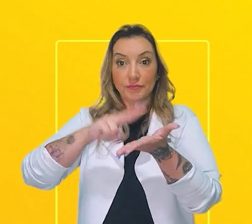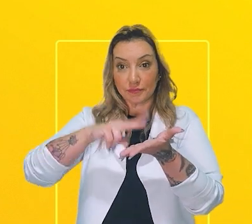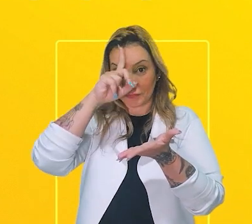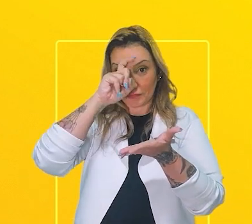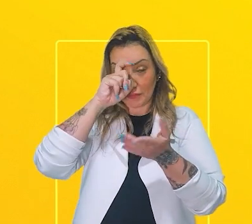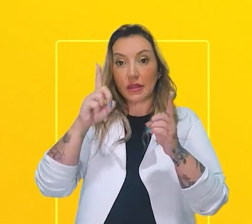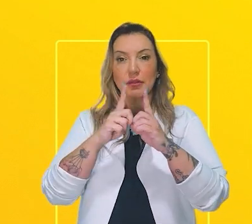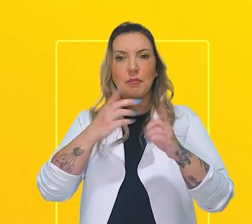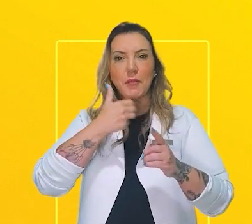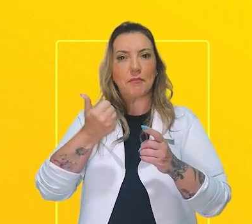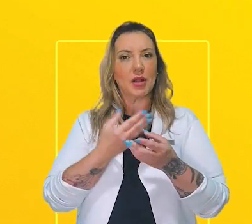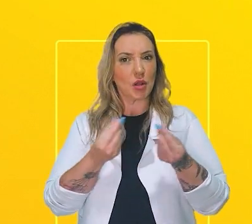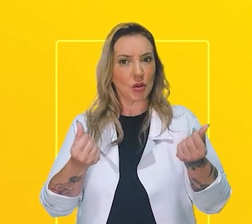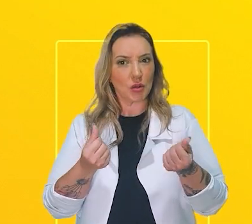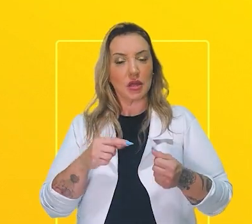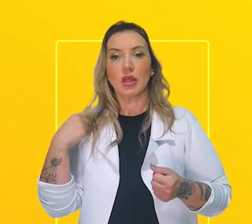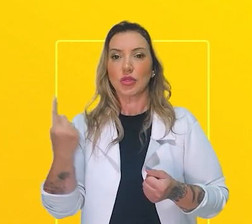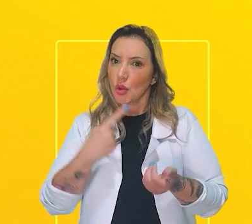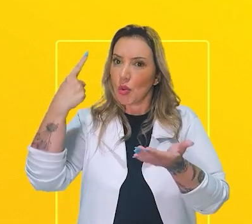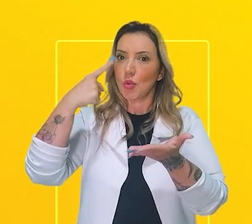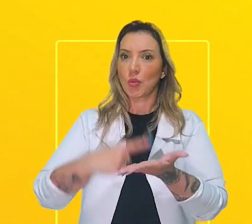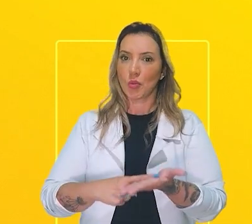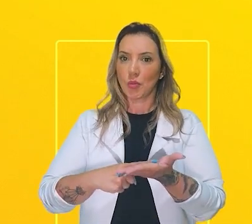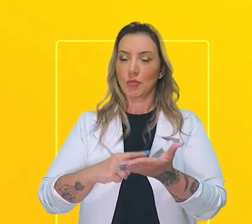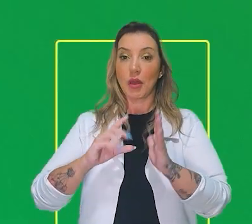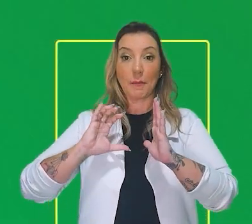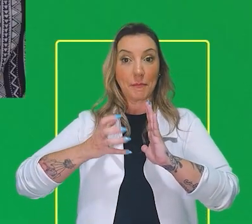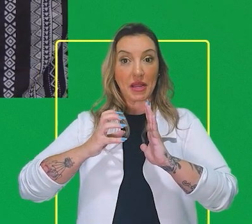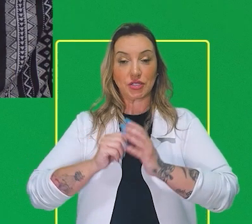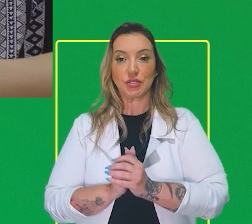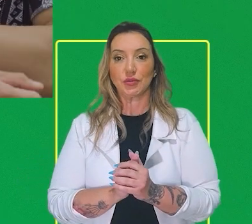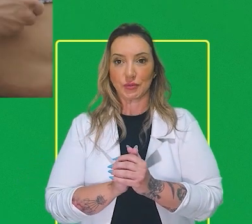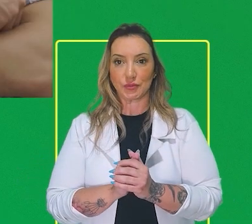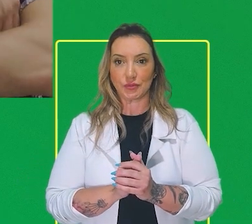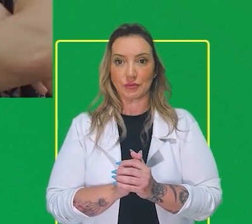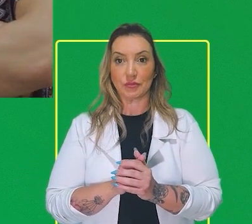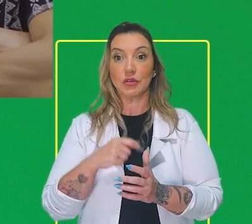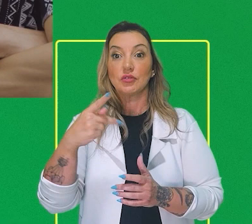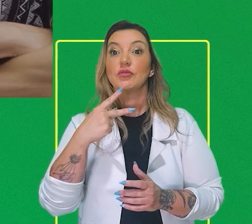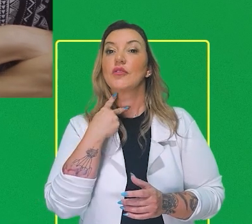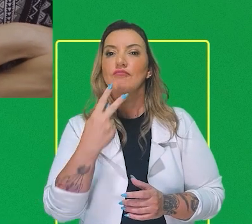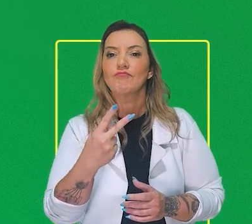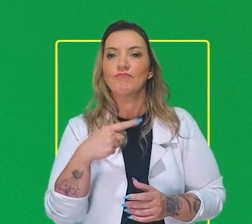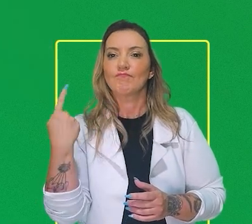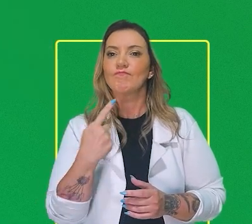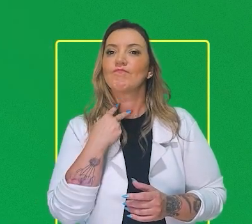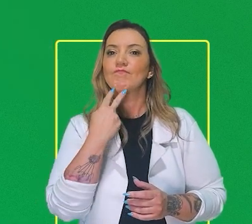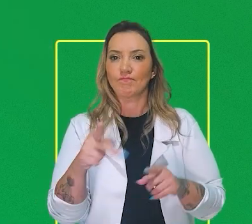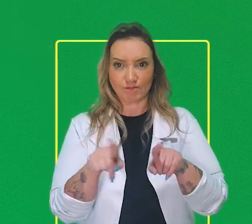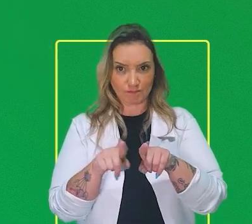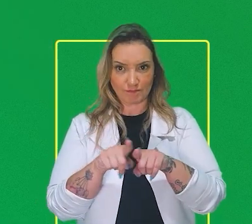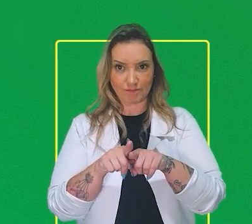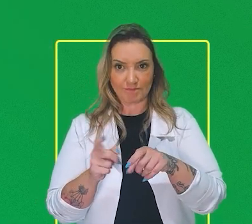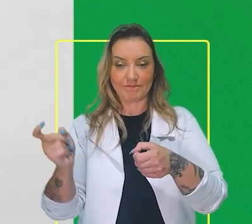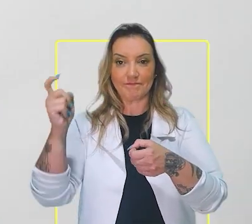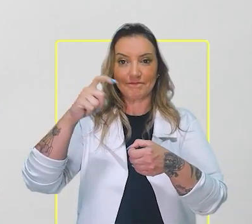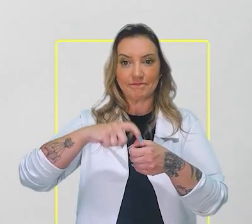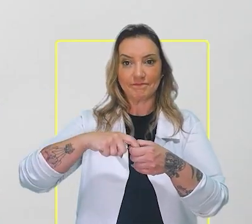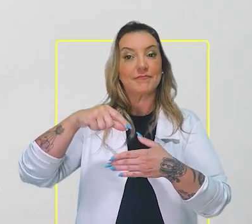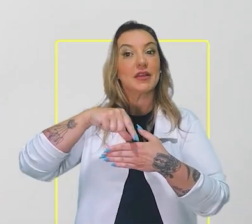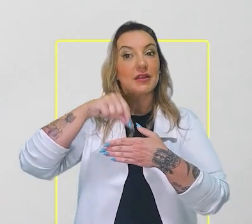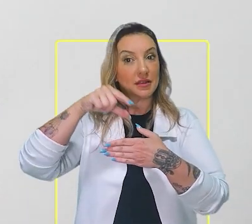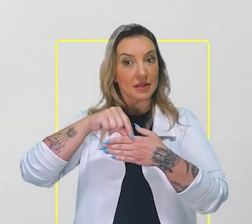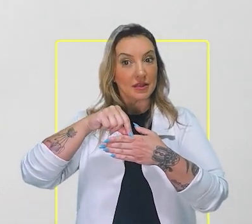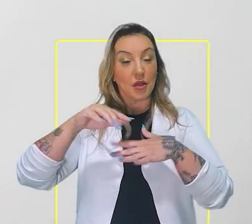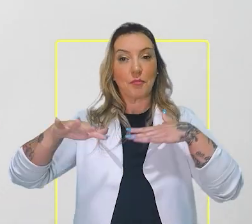atendimento de melhor qualidade. Esse é o nosso compromisso do partido. Sua voz é a nossa voz. Finício MDB, o